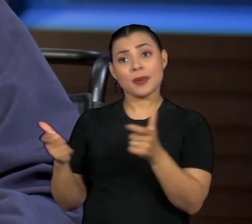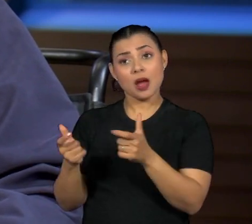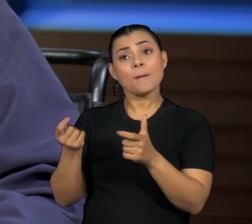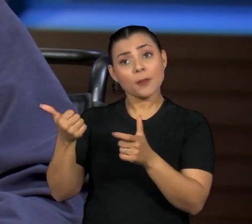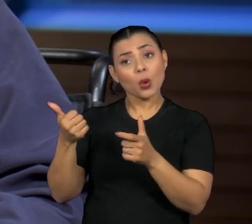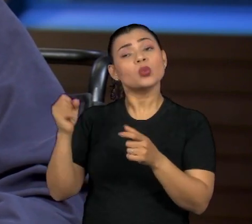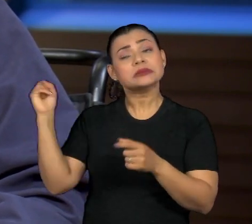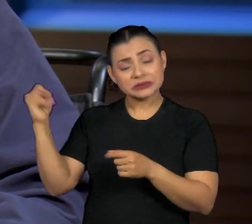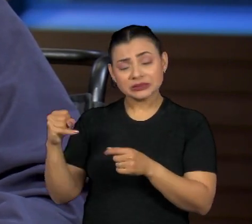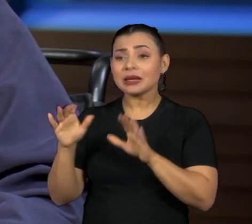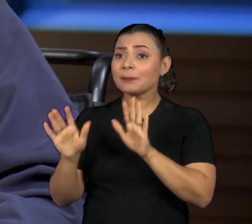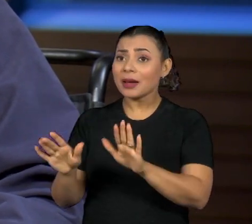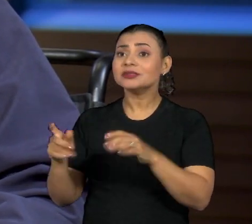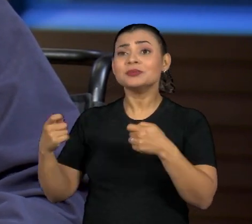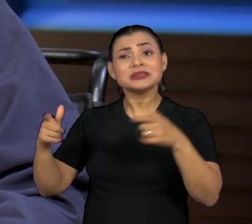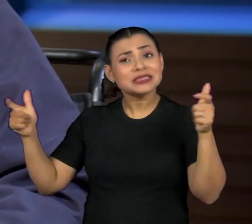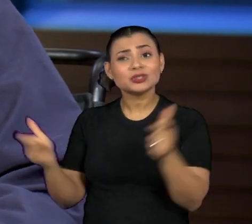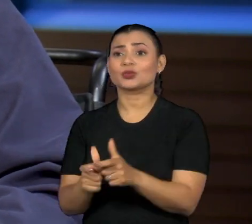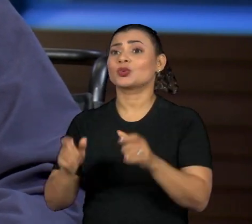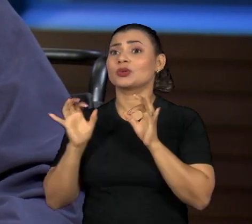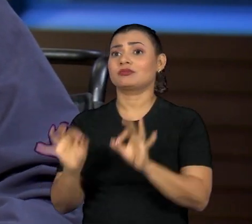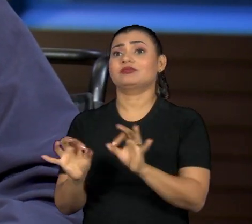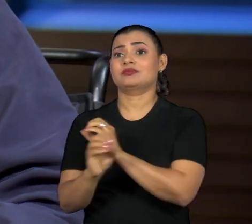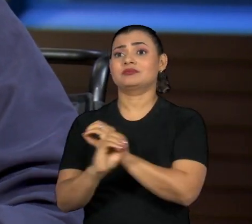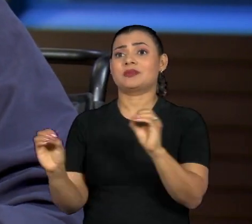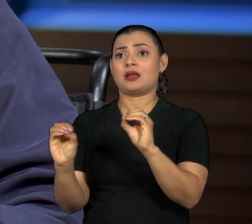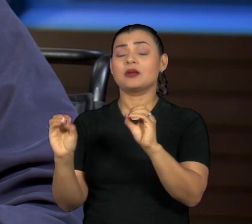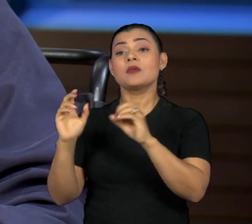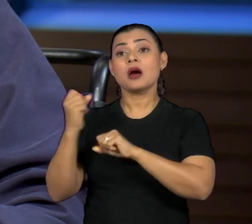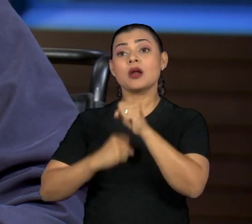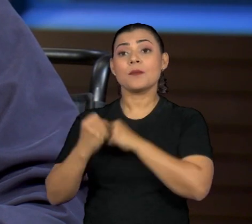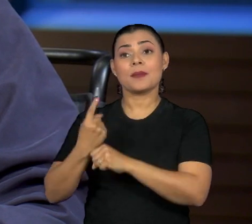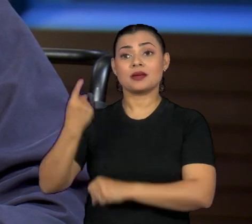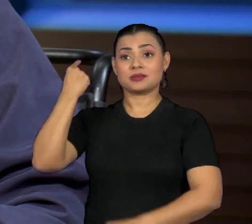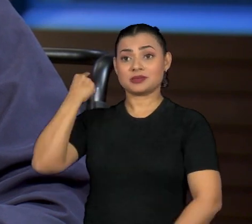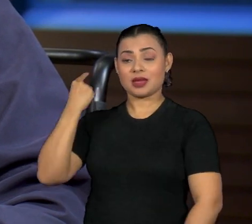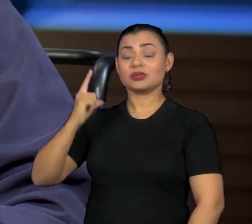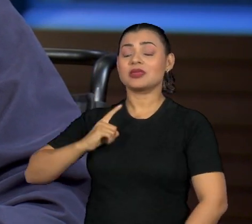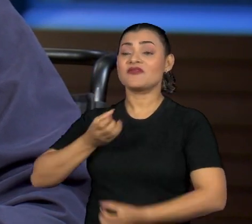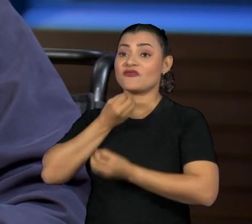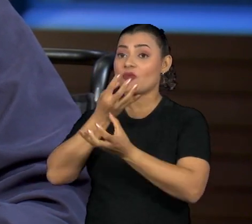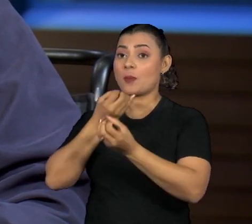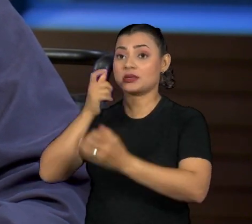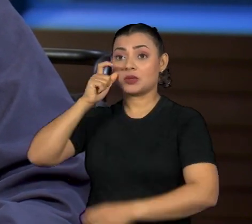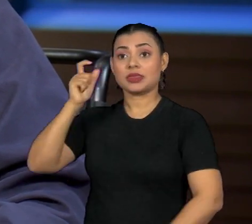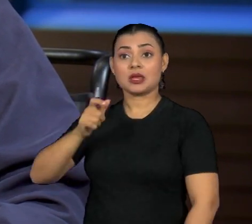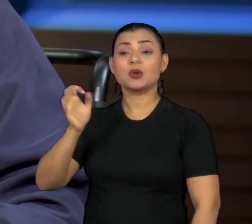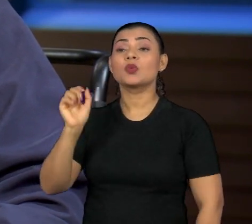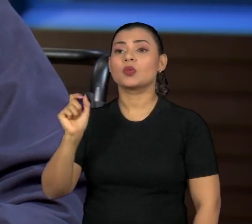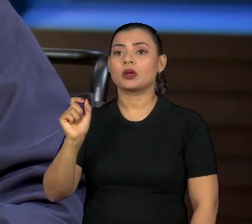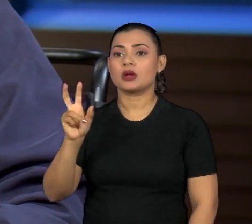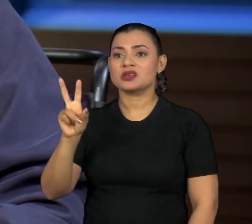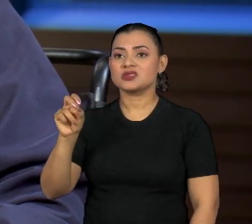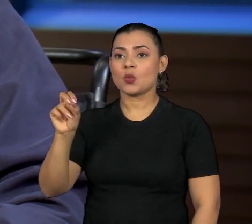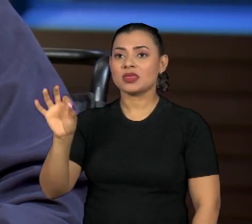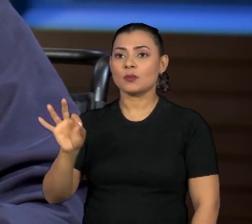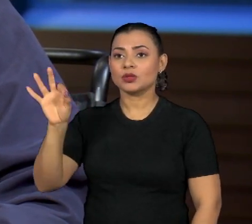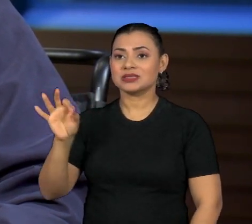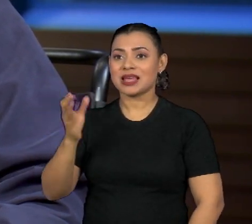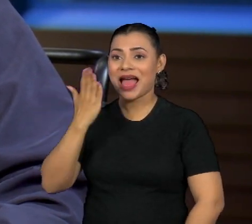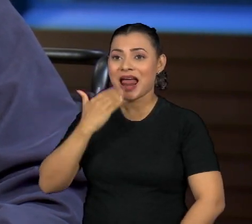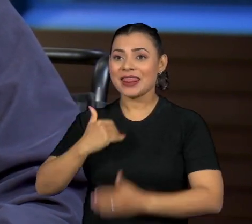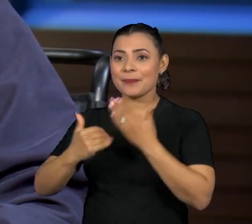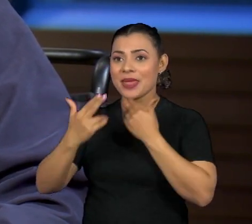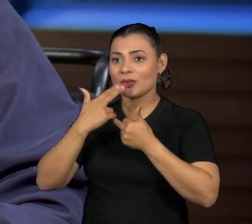ainda é uma enormidade. E o ano passado nós lançamos um dado muito interessante. Metade dos alimentos